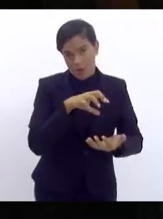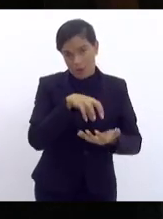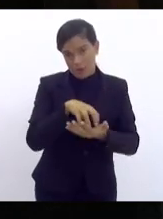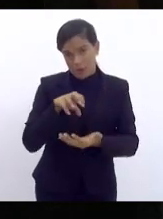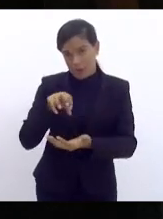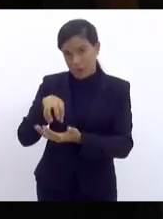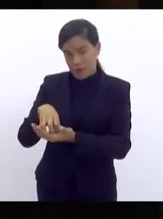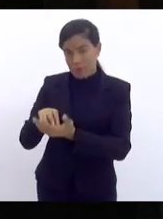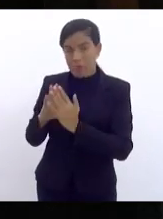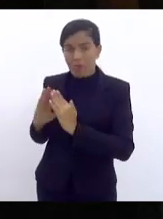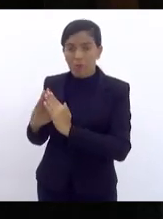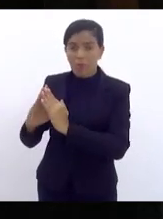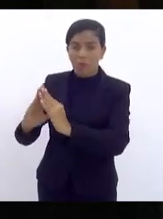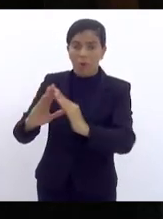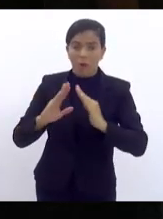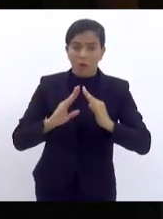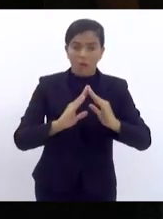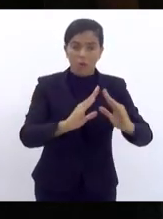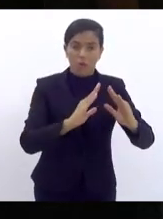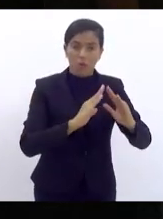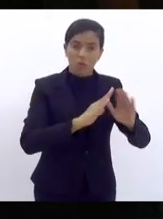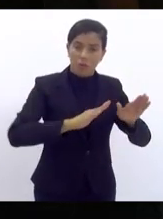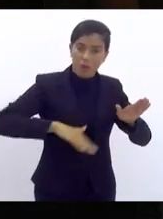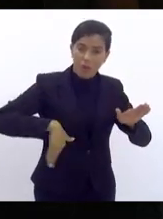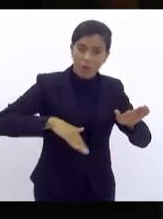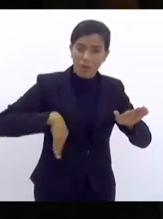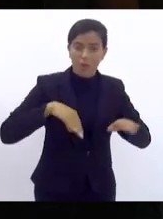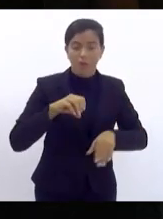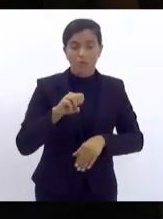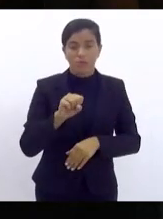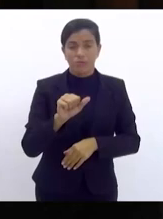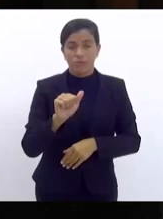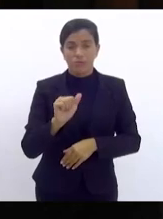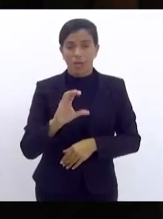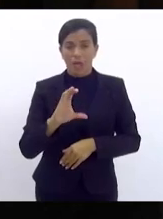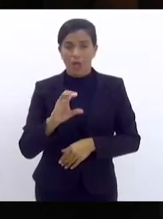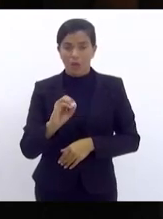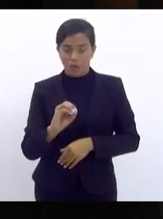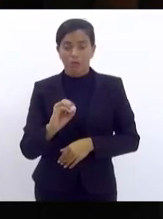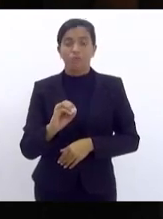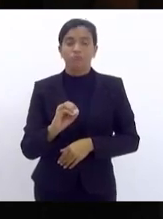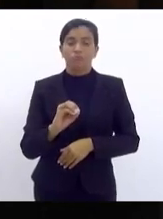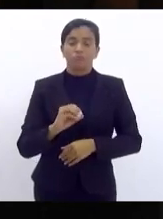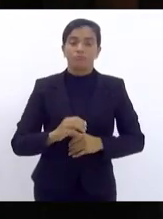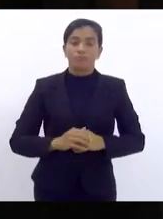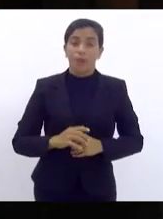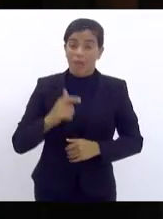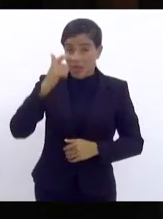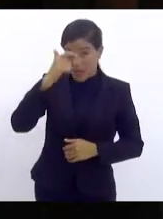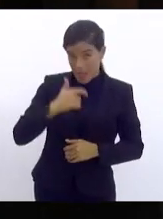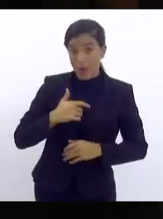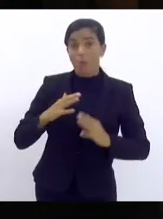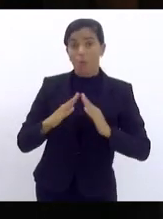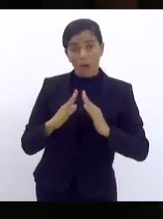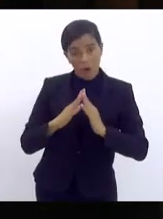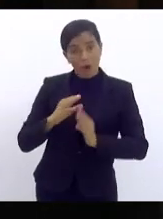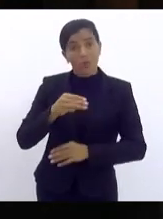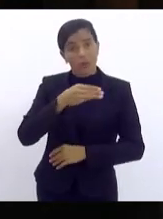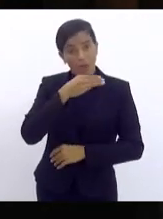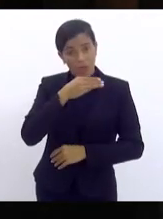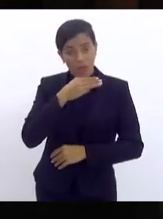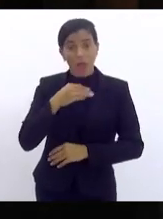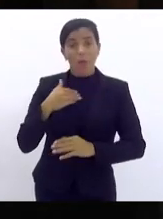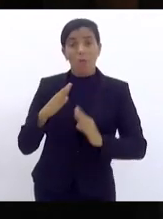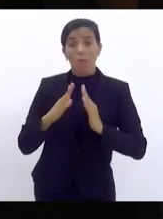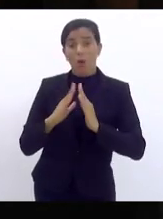moradores de Mangaratiba Praia do Saco possam ter uma tranquilidade, porque eu sou morador de Mangaratiba, eu moro em